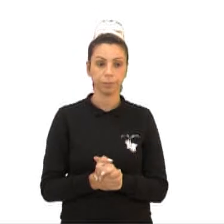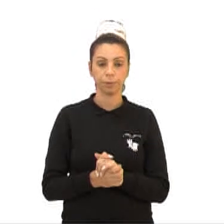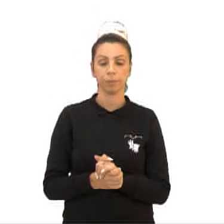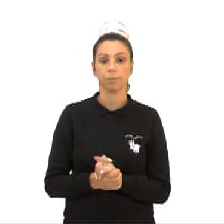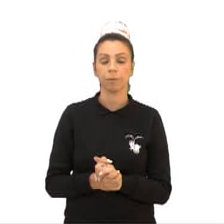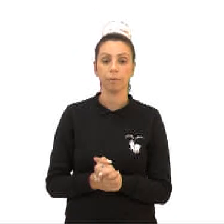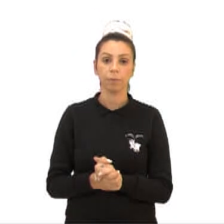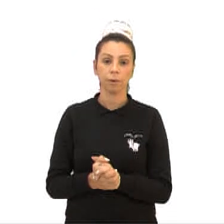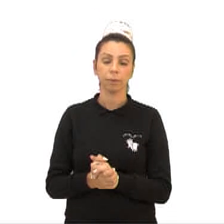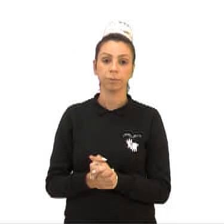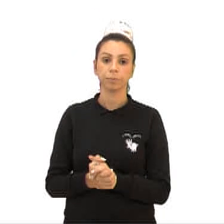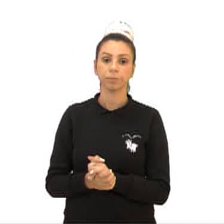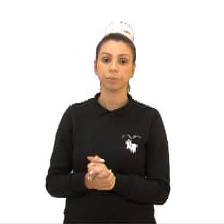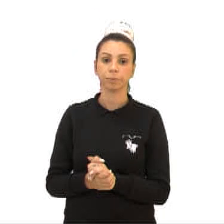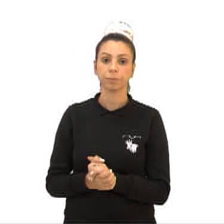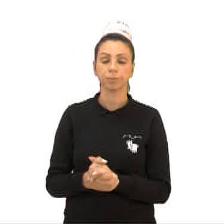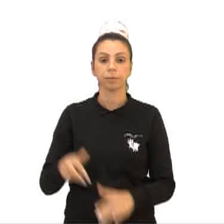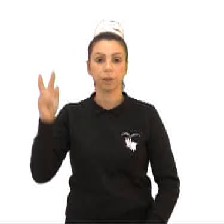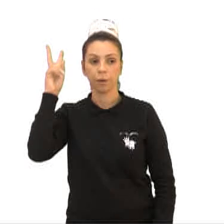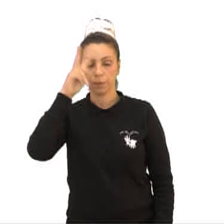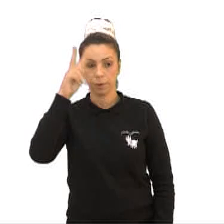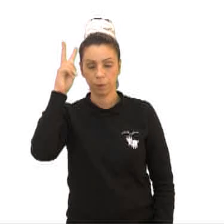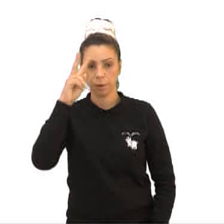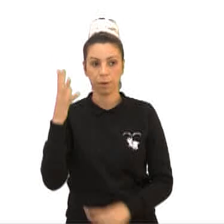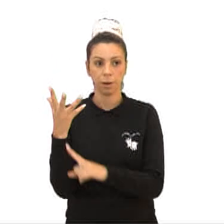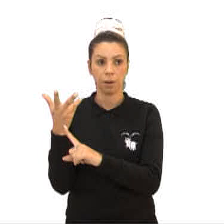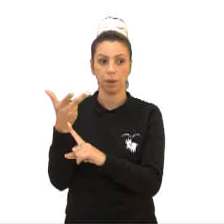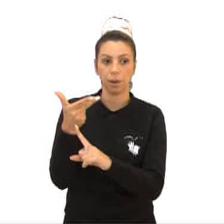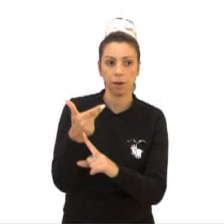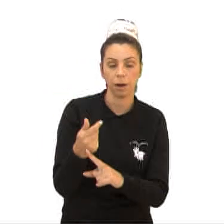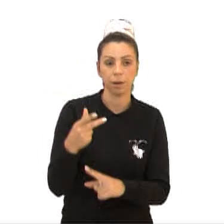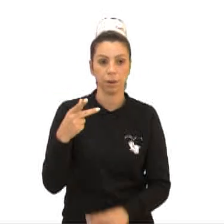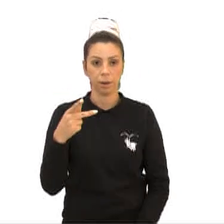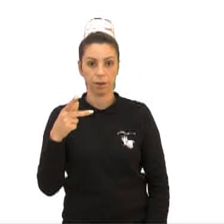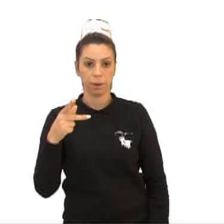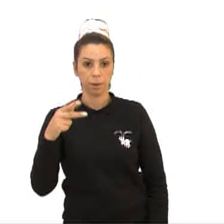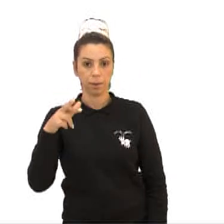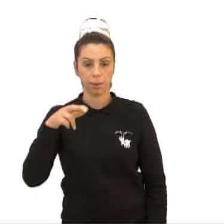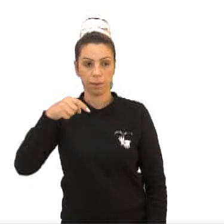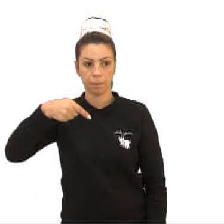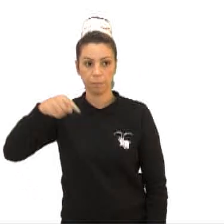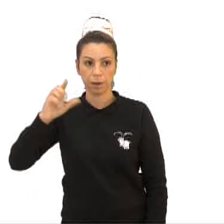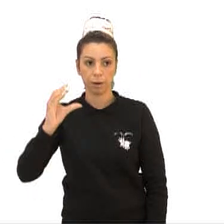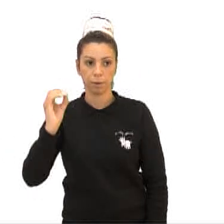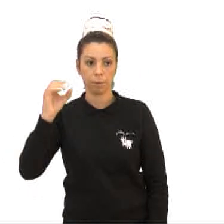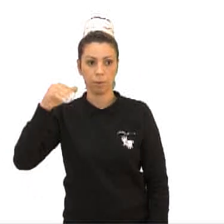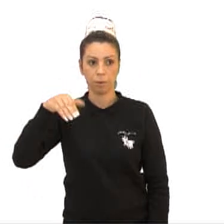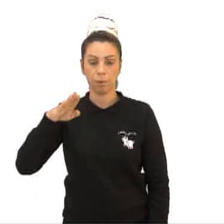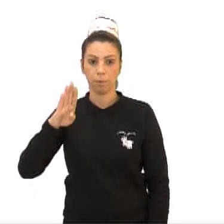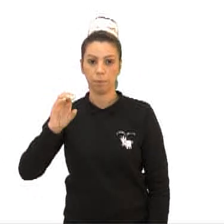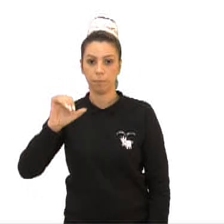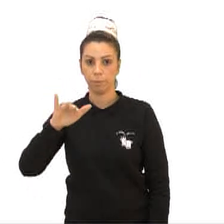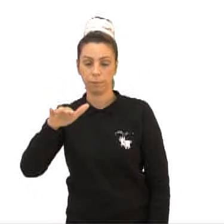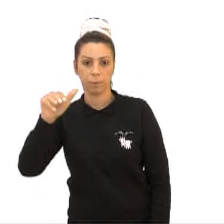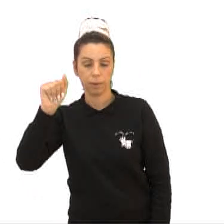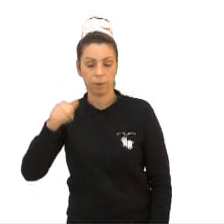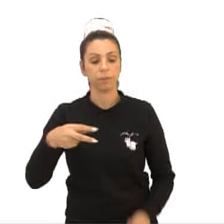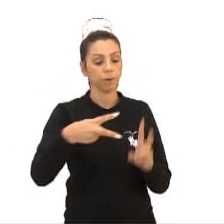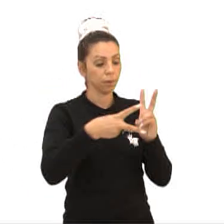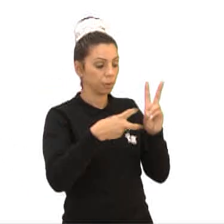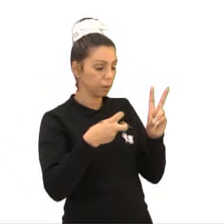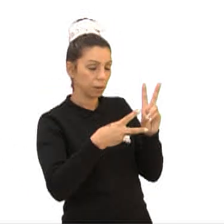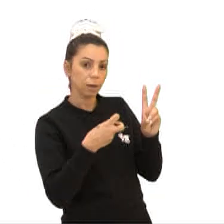Contexto histórico. Arte pré-colombiana, período antes do aparecimento dos europeus nas Américas. Índios,